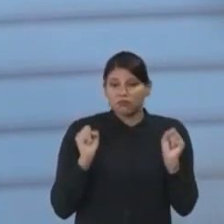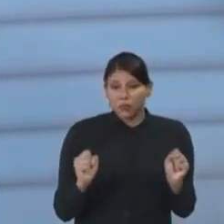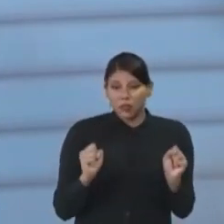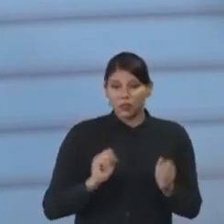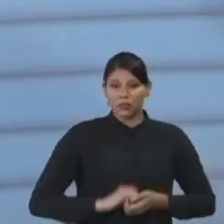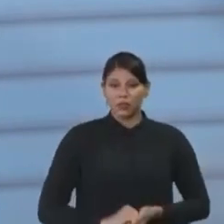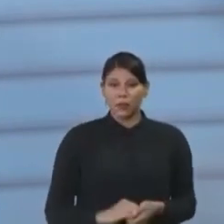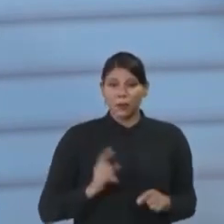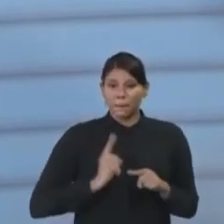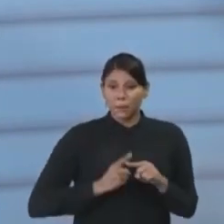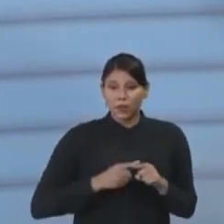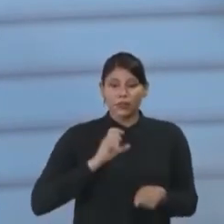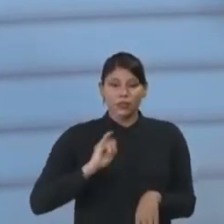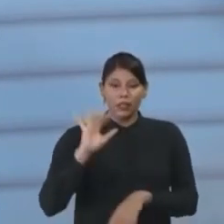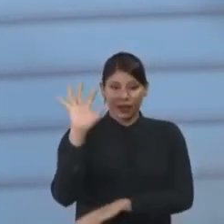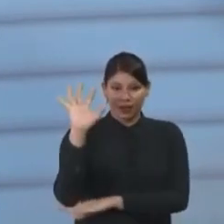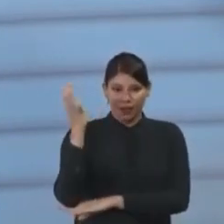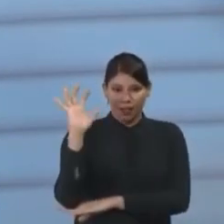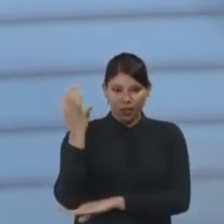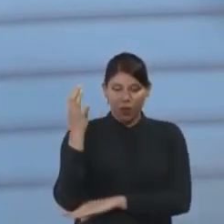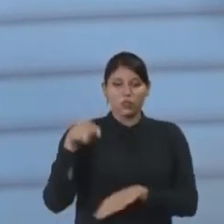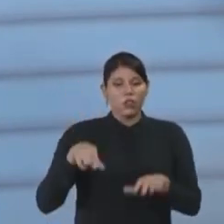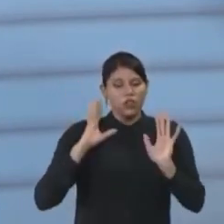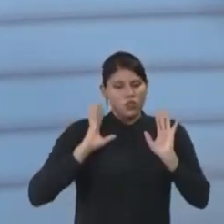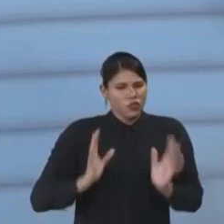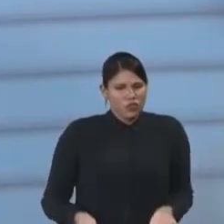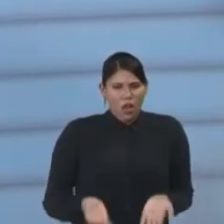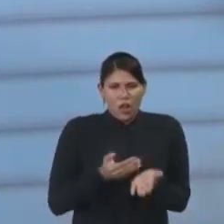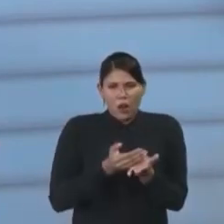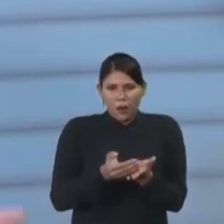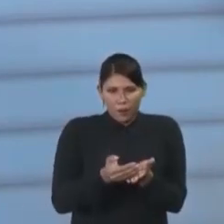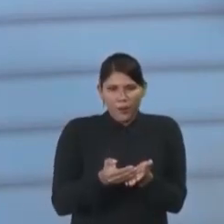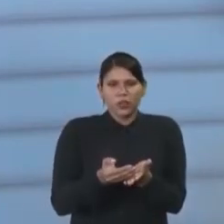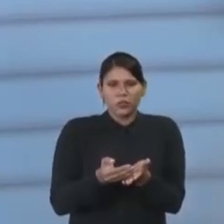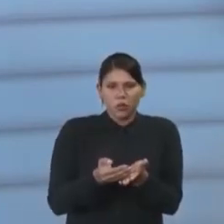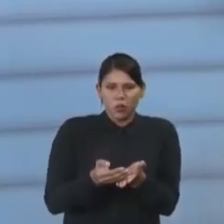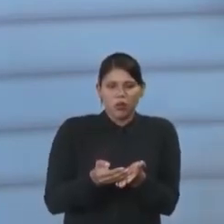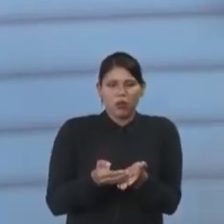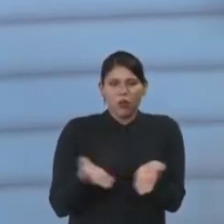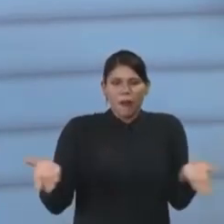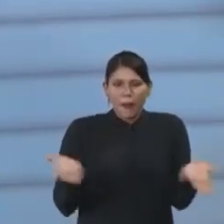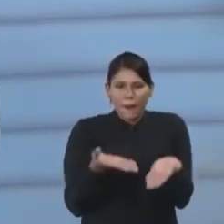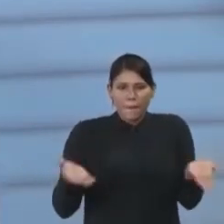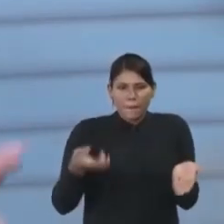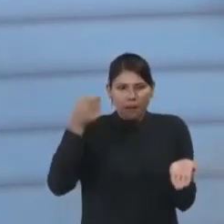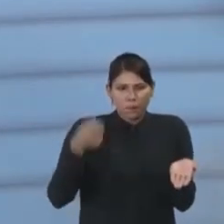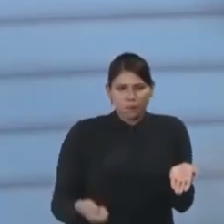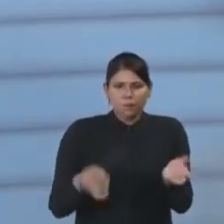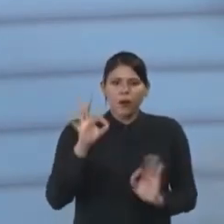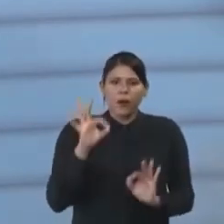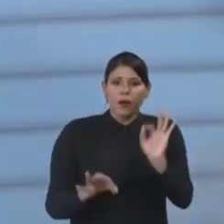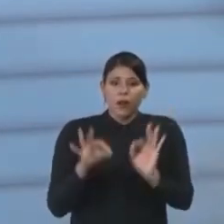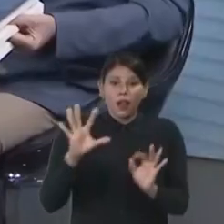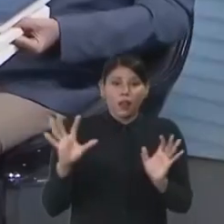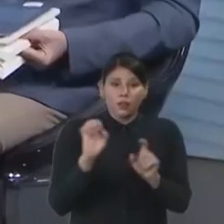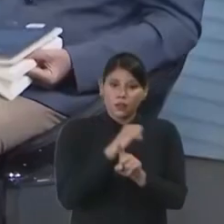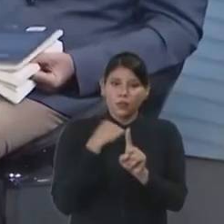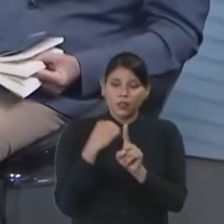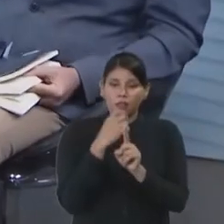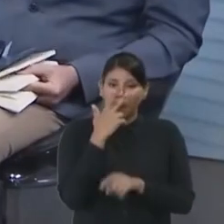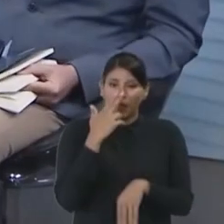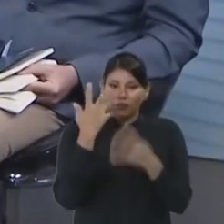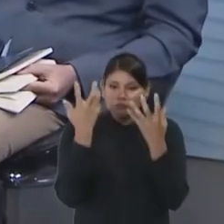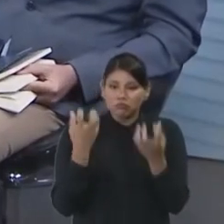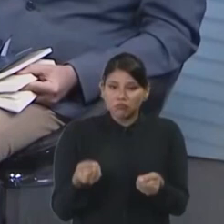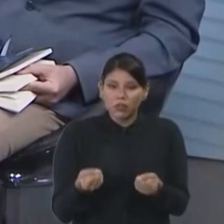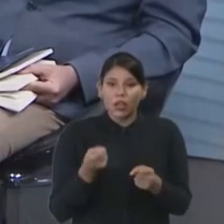Por quê? Porque, sim, Crateus, isso está sendo rigorosamente... A sociedade abraçou. Isso é importante. Mas